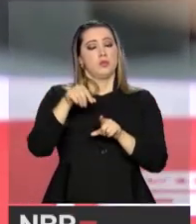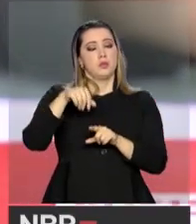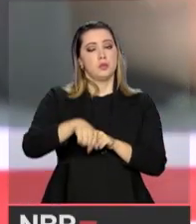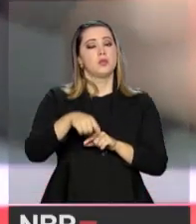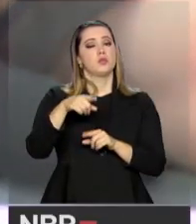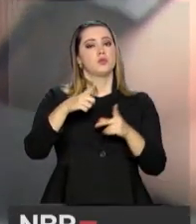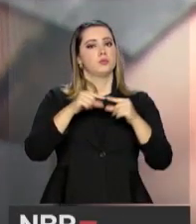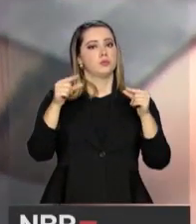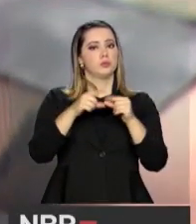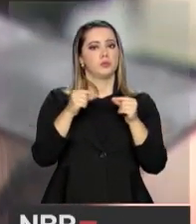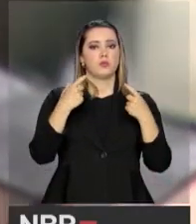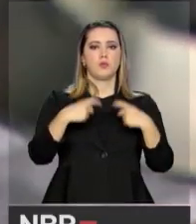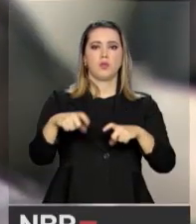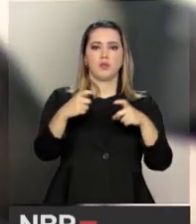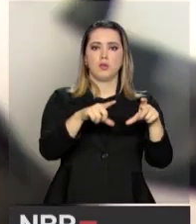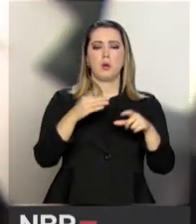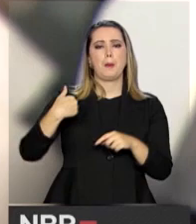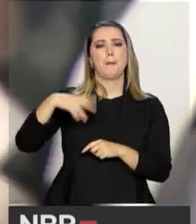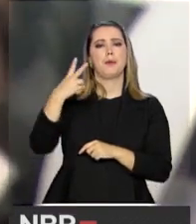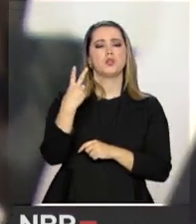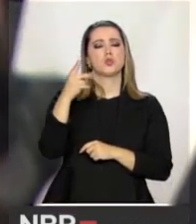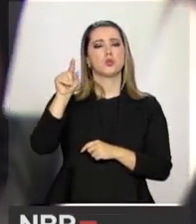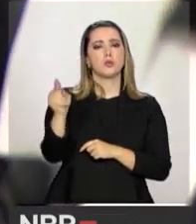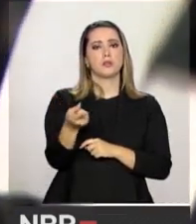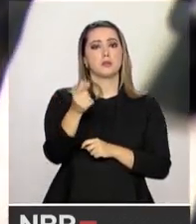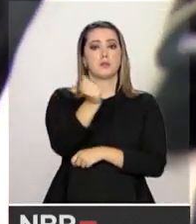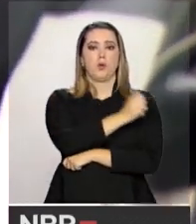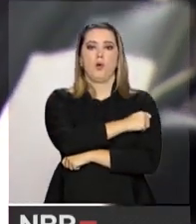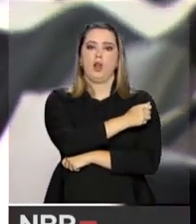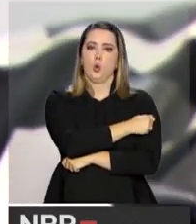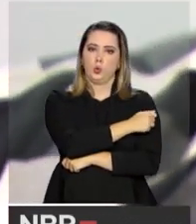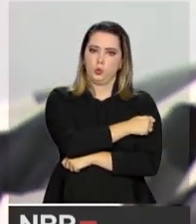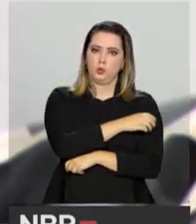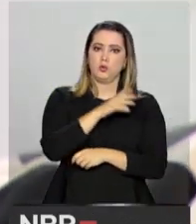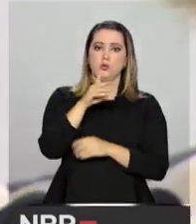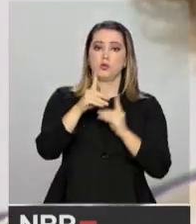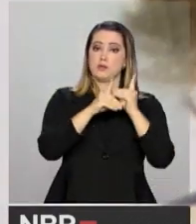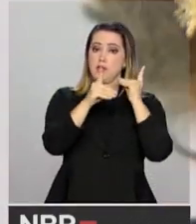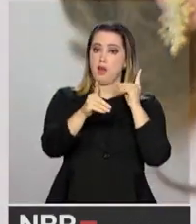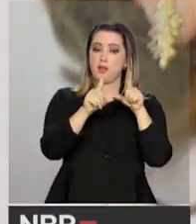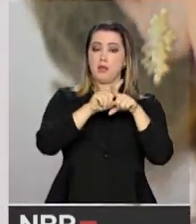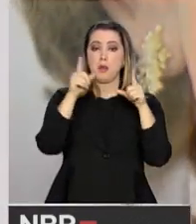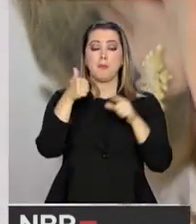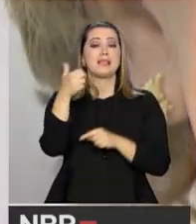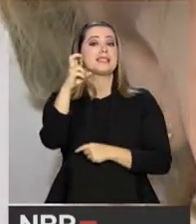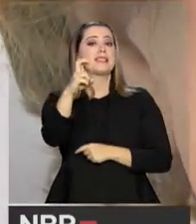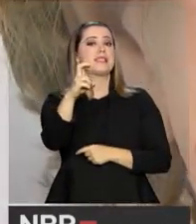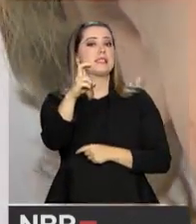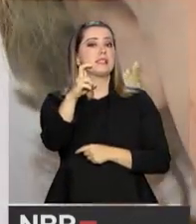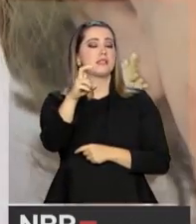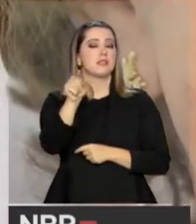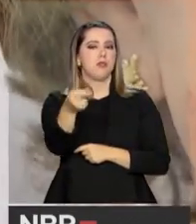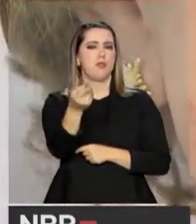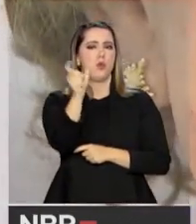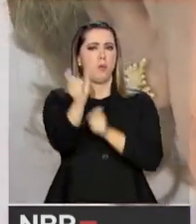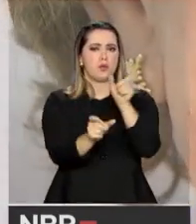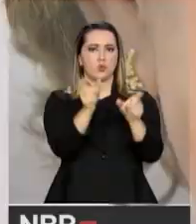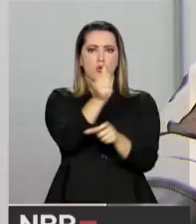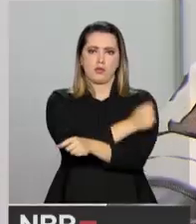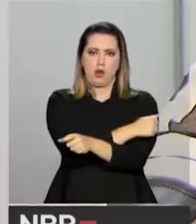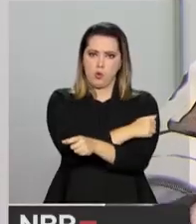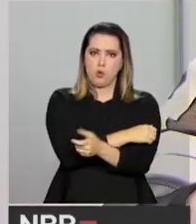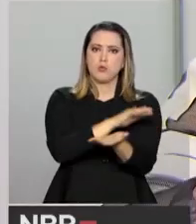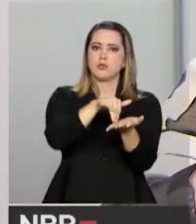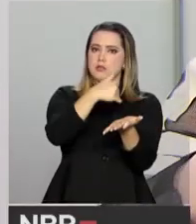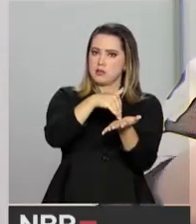A instituição tem 2 mil alunos na EAD e 15 mil estudantes que fazem o curso presencial. Com o decreto do MEC,